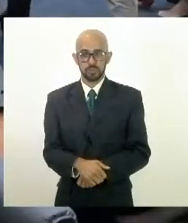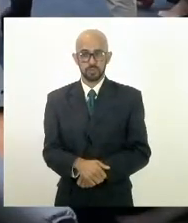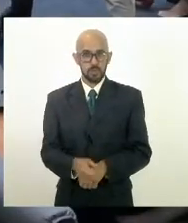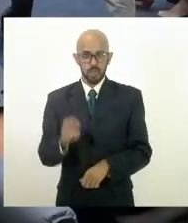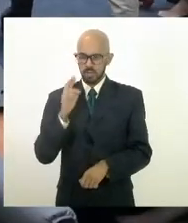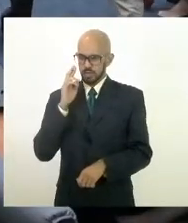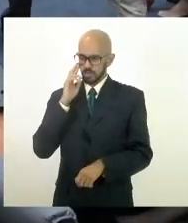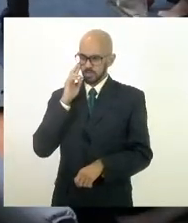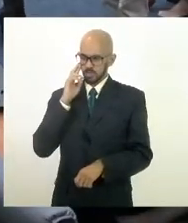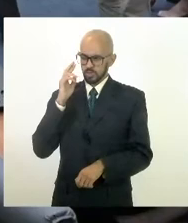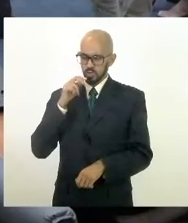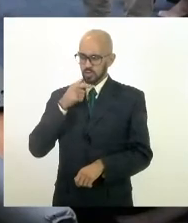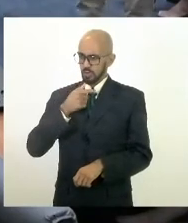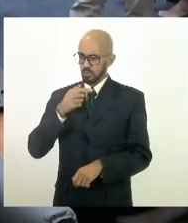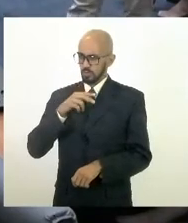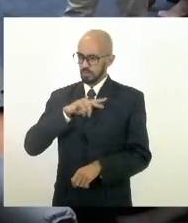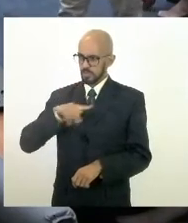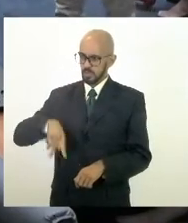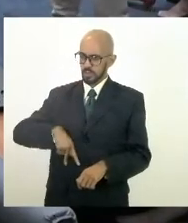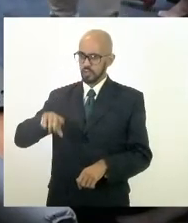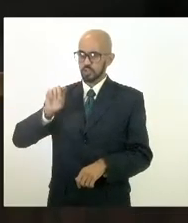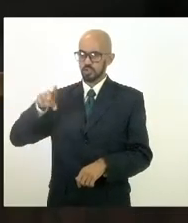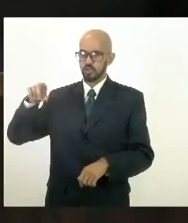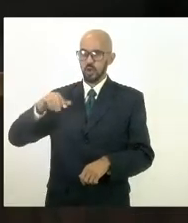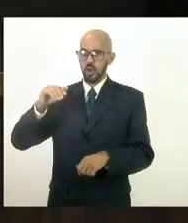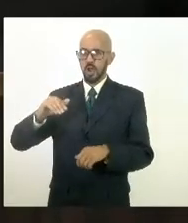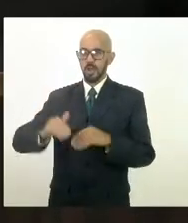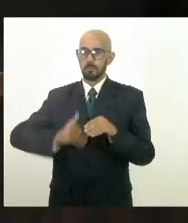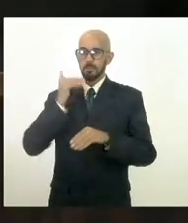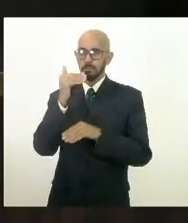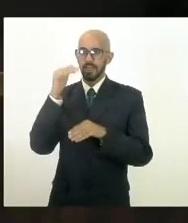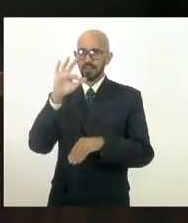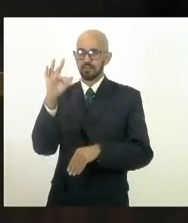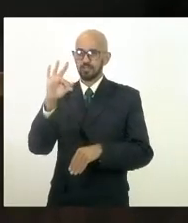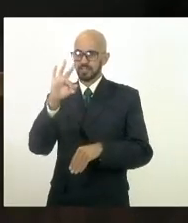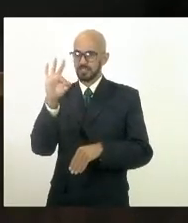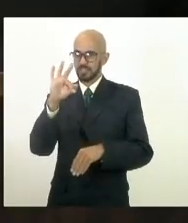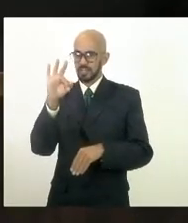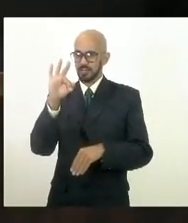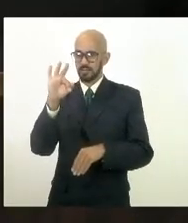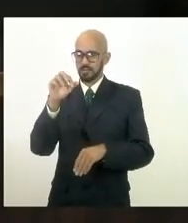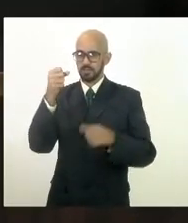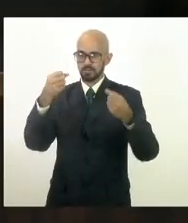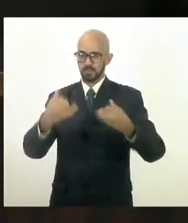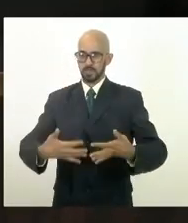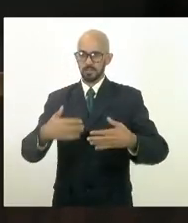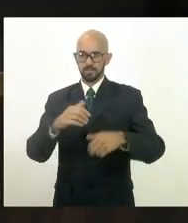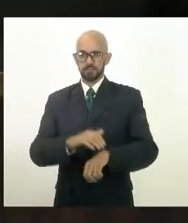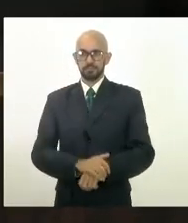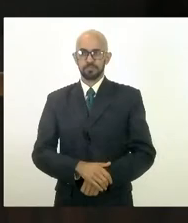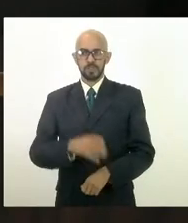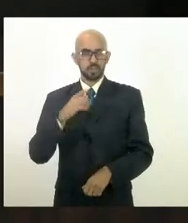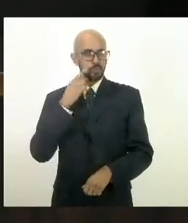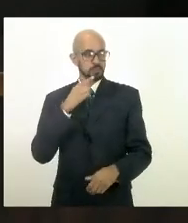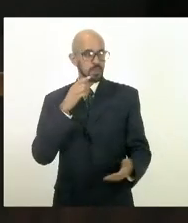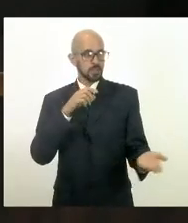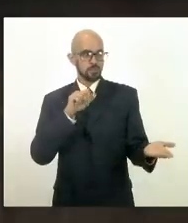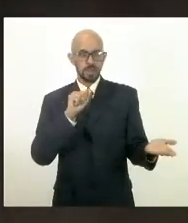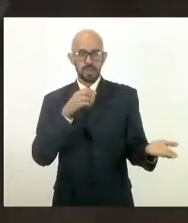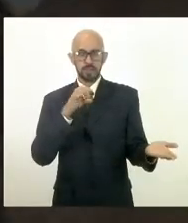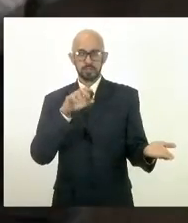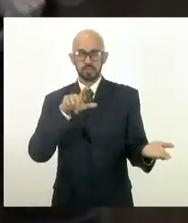metafísica para explicar vamos que vamos anuncio deputado Atila Nunes além da